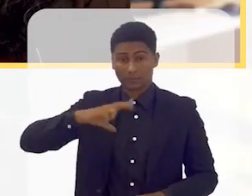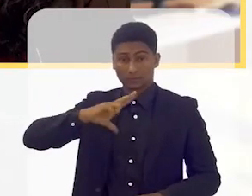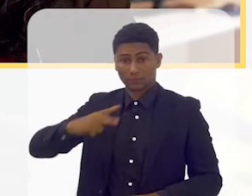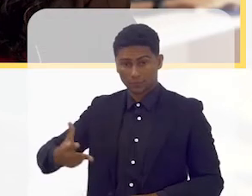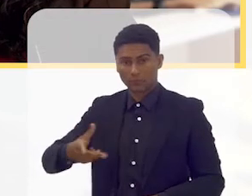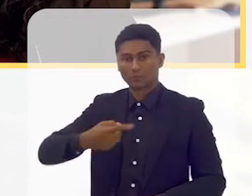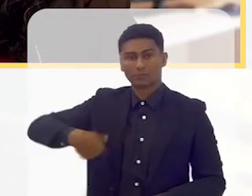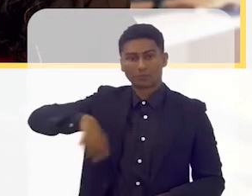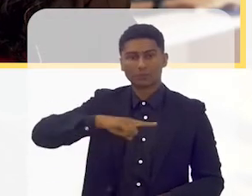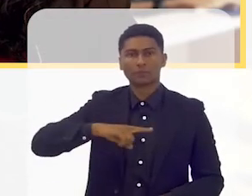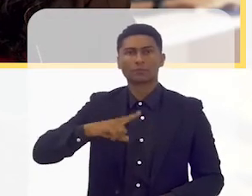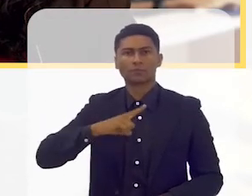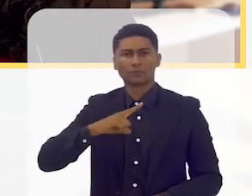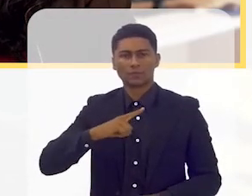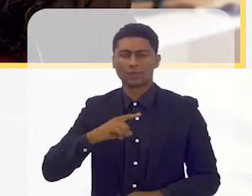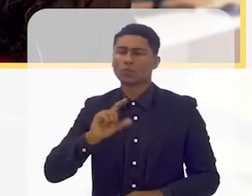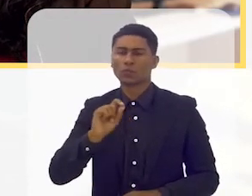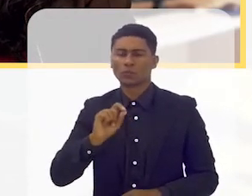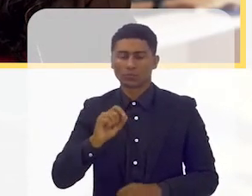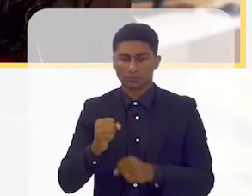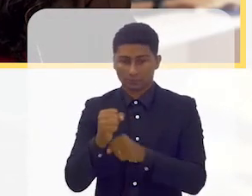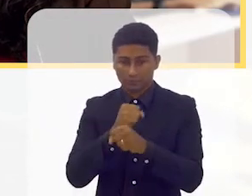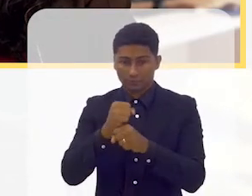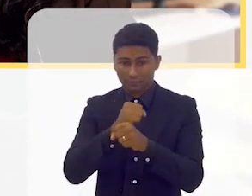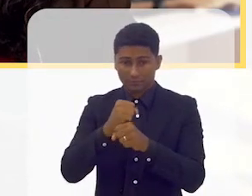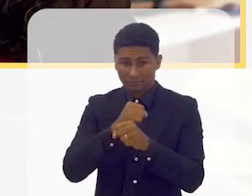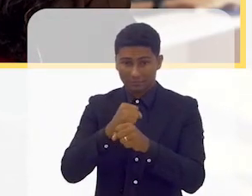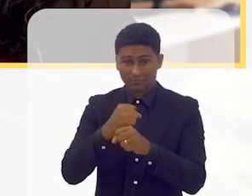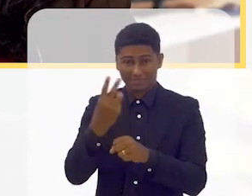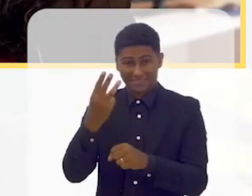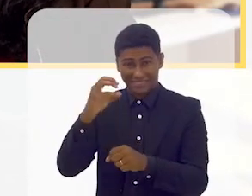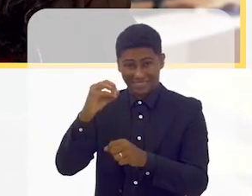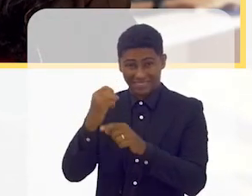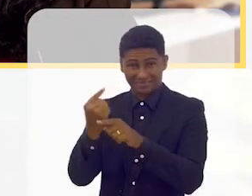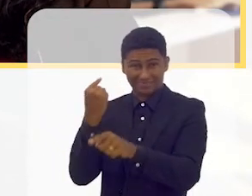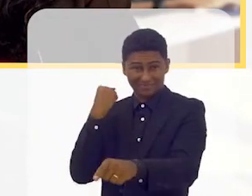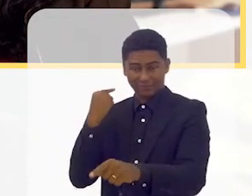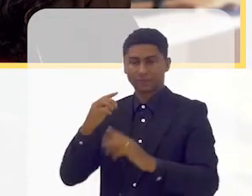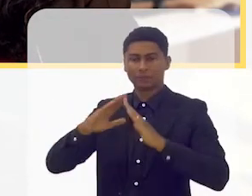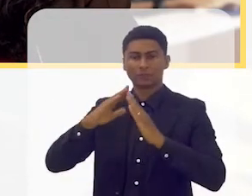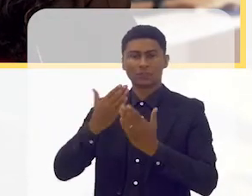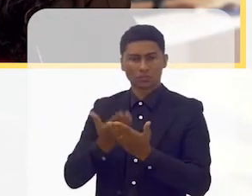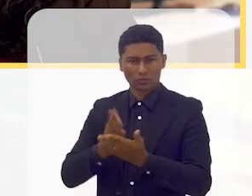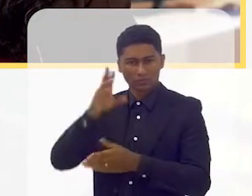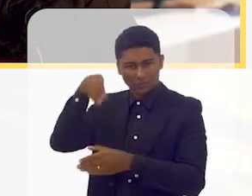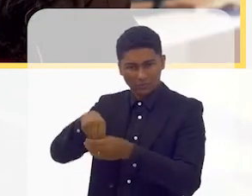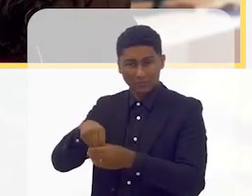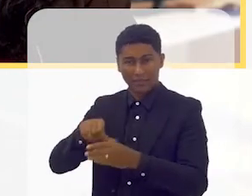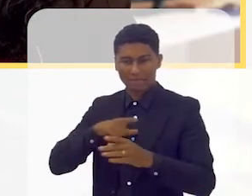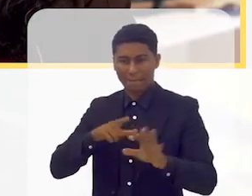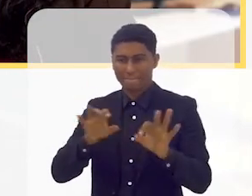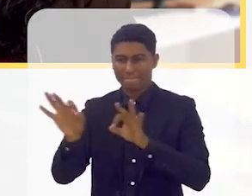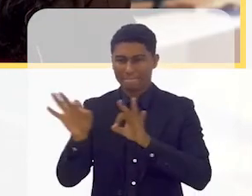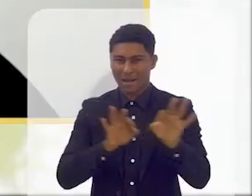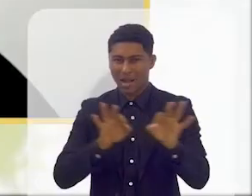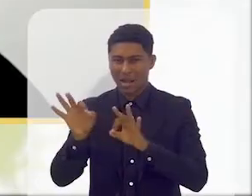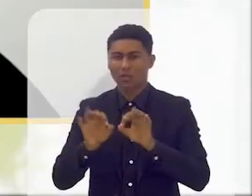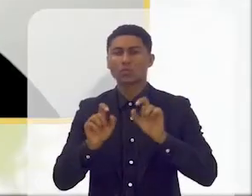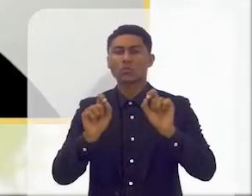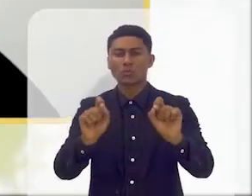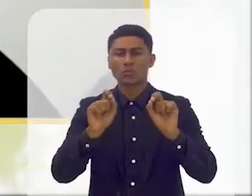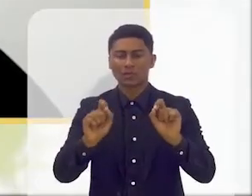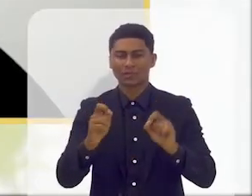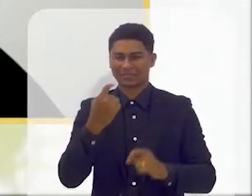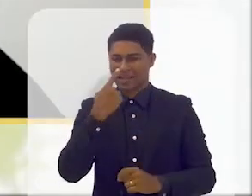Portugal, há cerca de três décadas atrás, na escola houve um plano, lançou-se um plano para a separação de lixo,